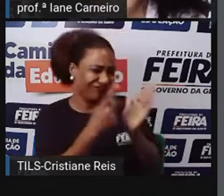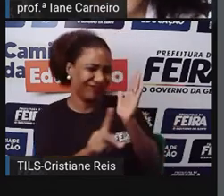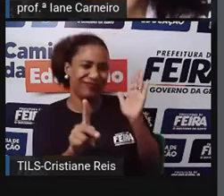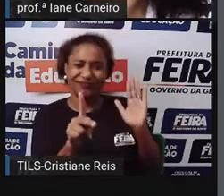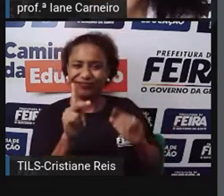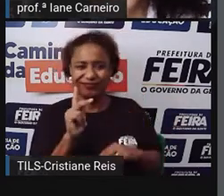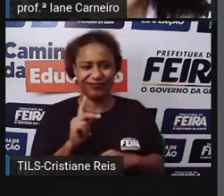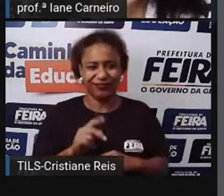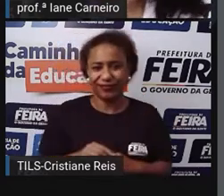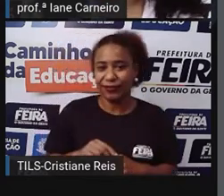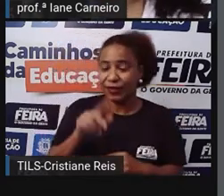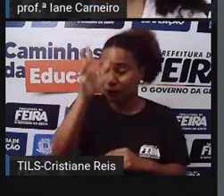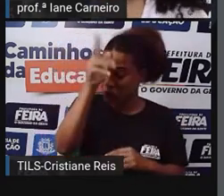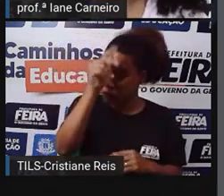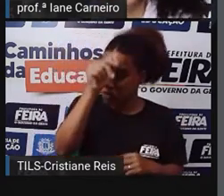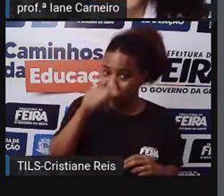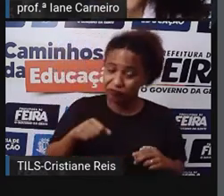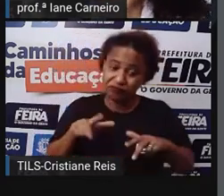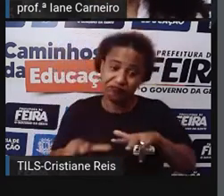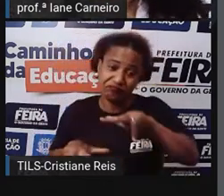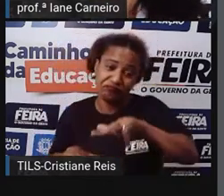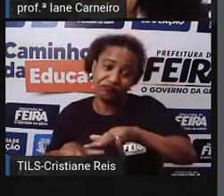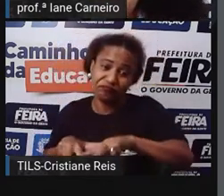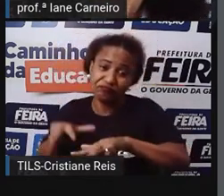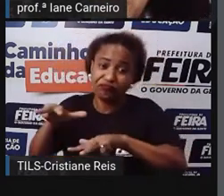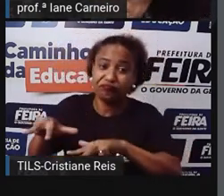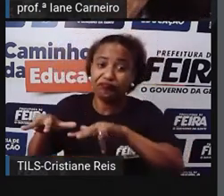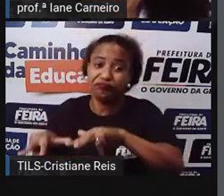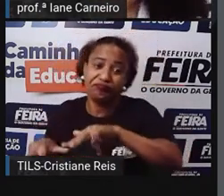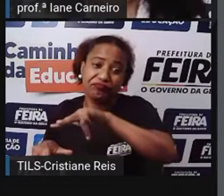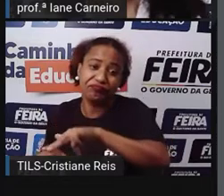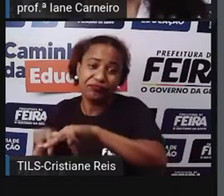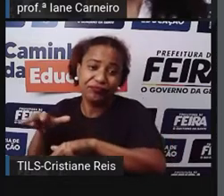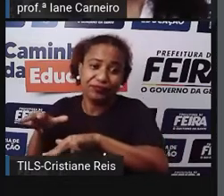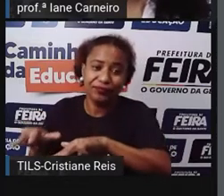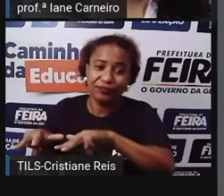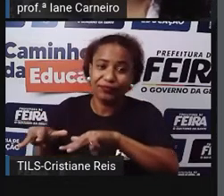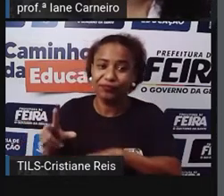E o gato foi embora. E o galo foi embora.